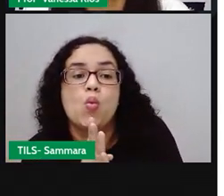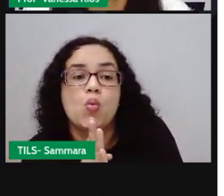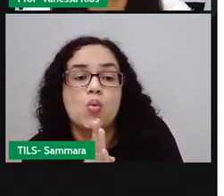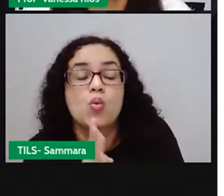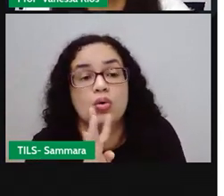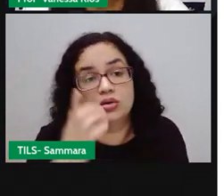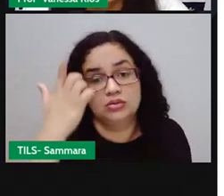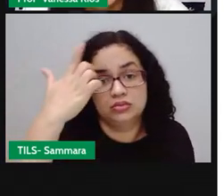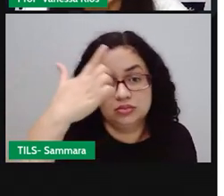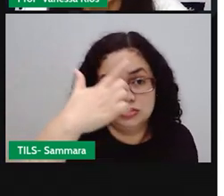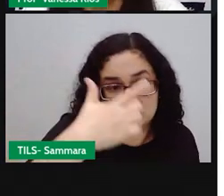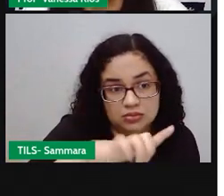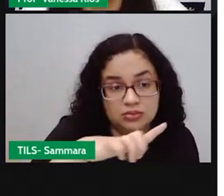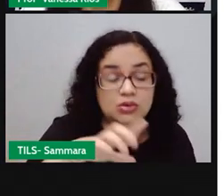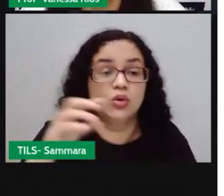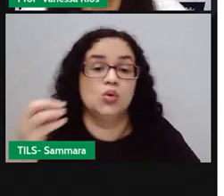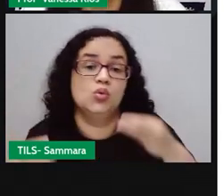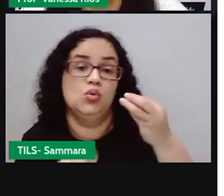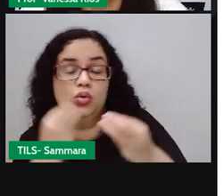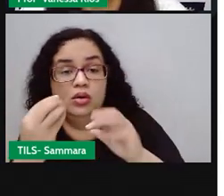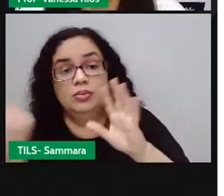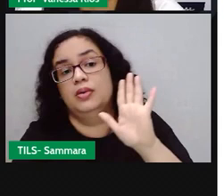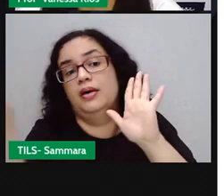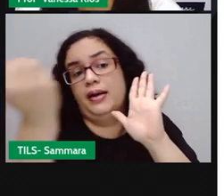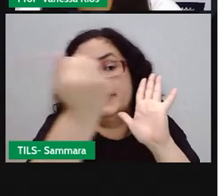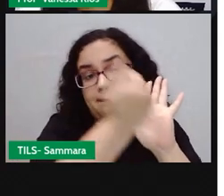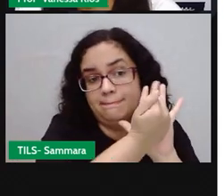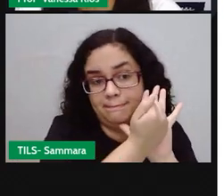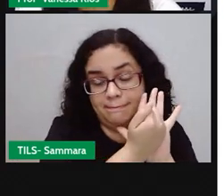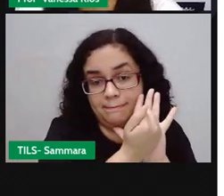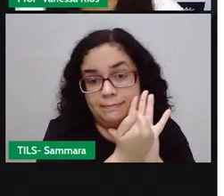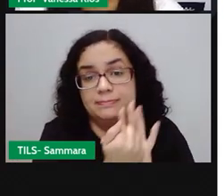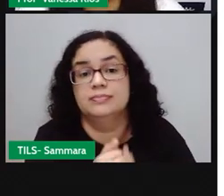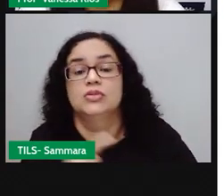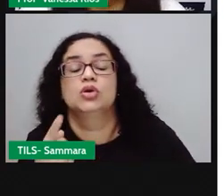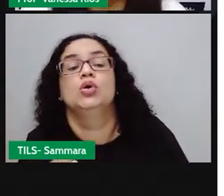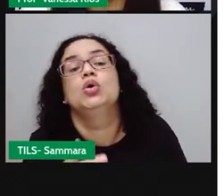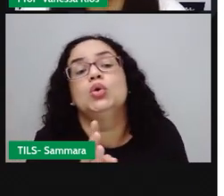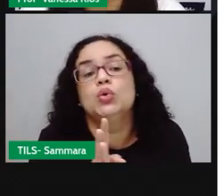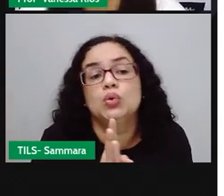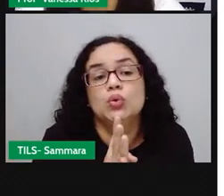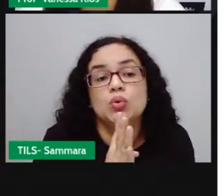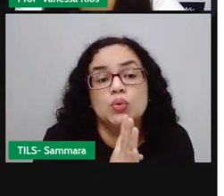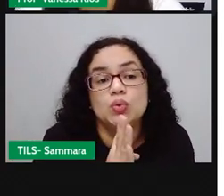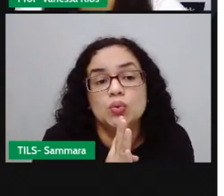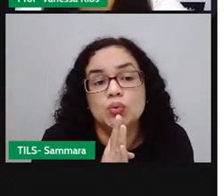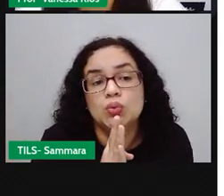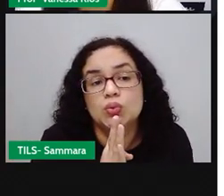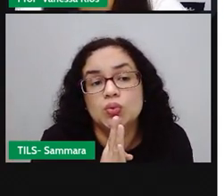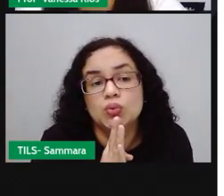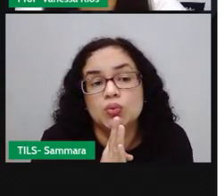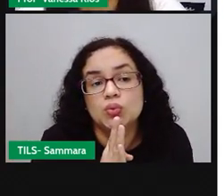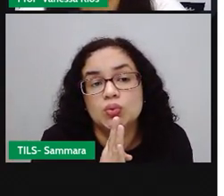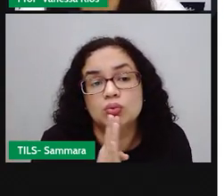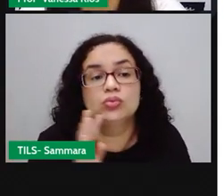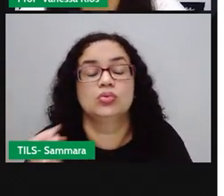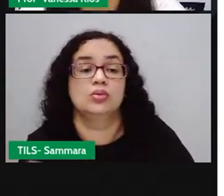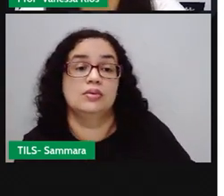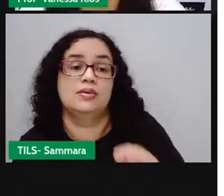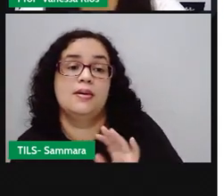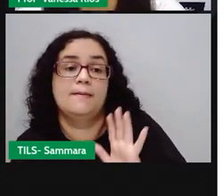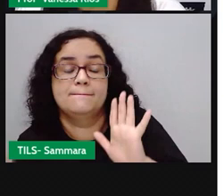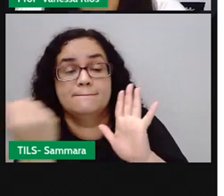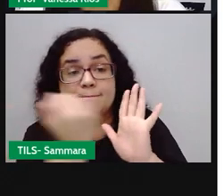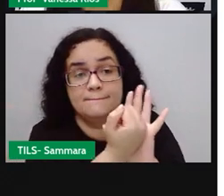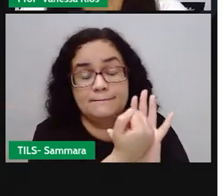reconhecidos como patrimônios. Pra que a partir do conhecimento e do reconhecimento como patrimônio